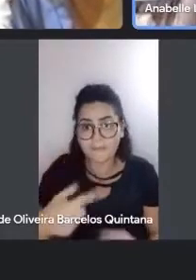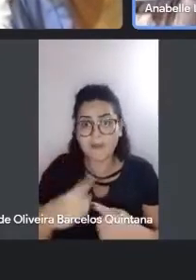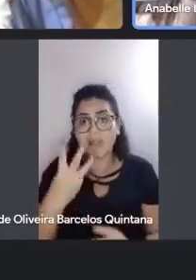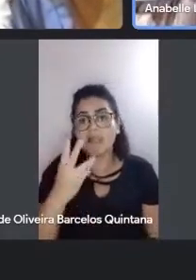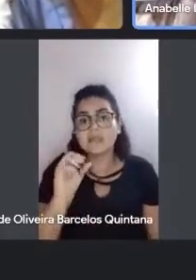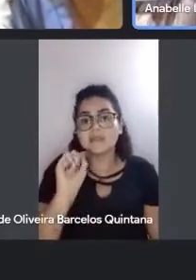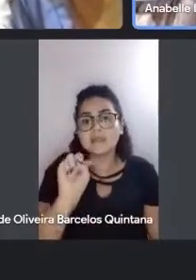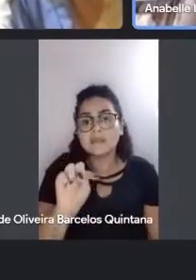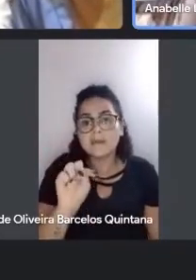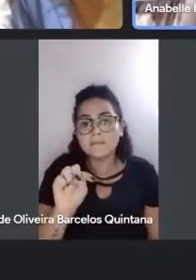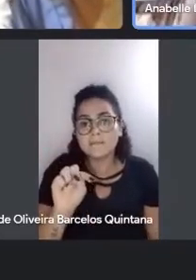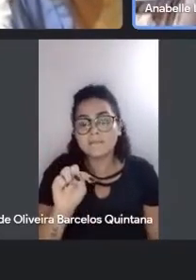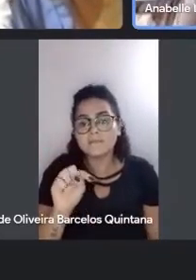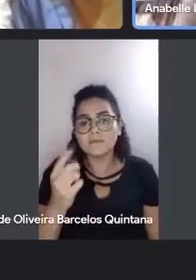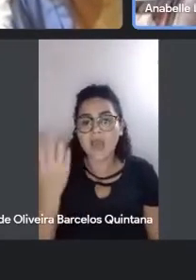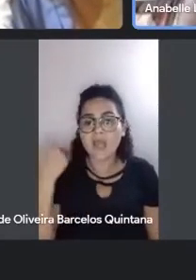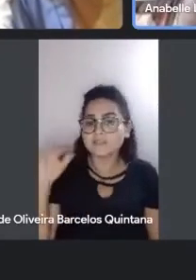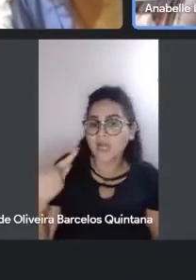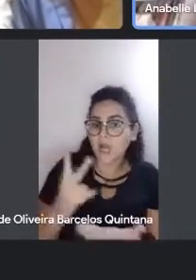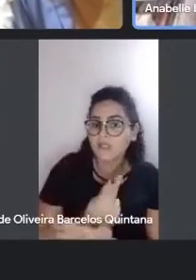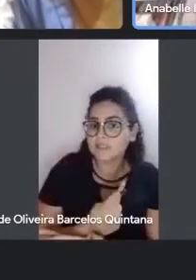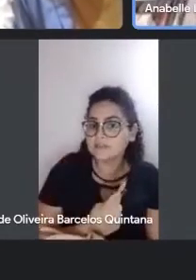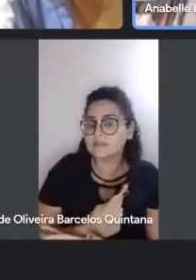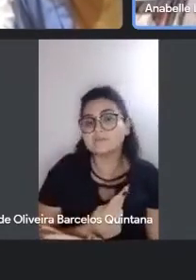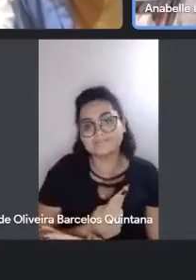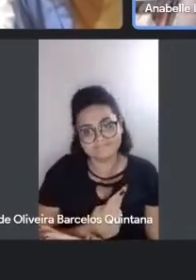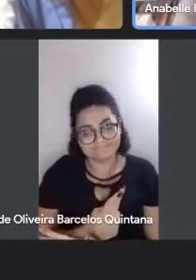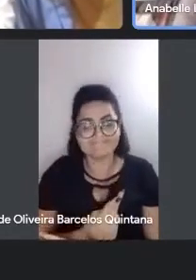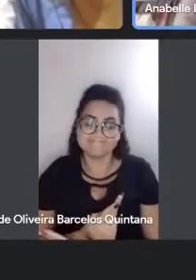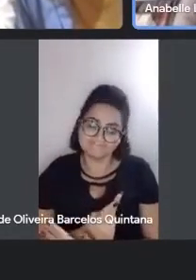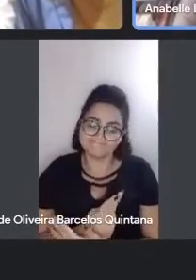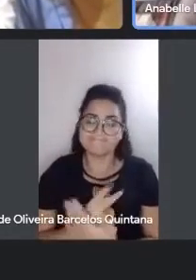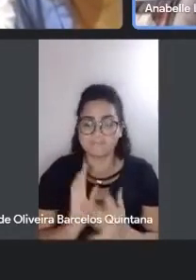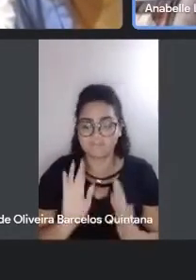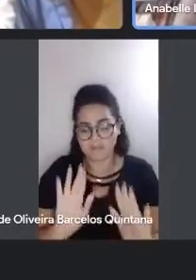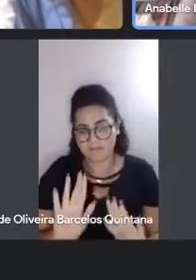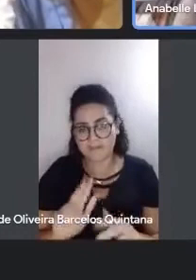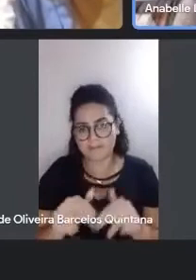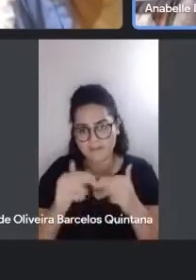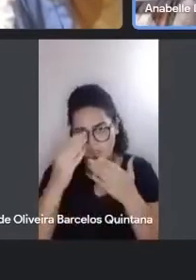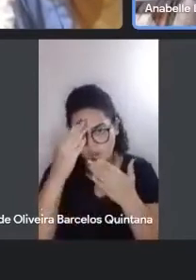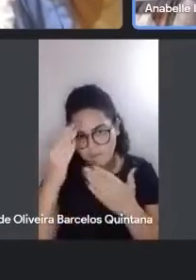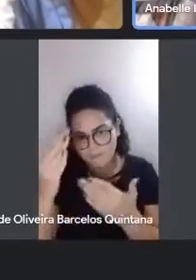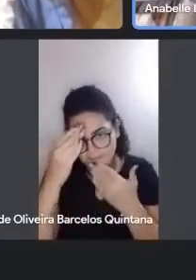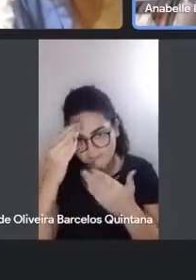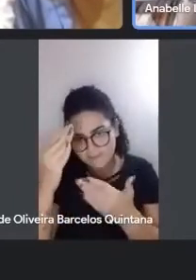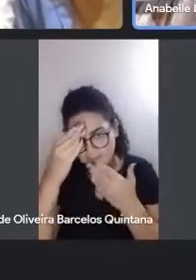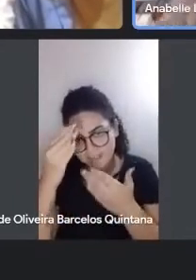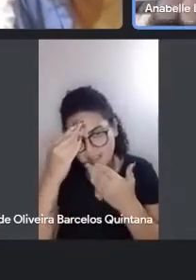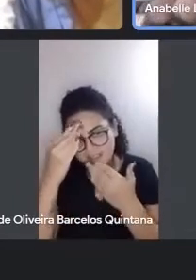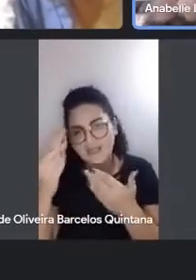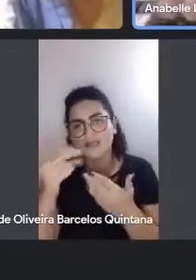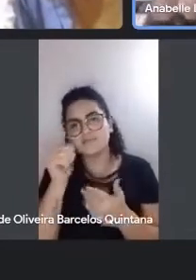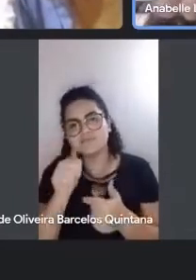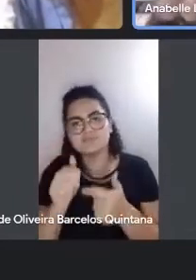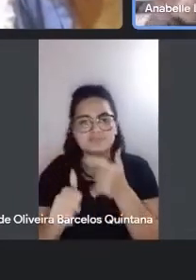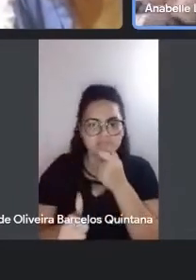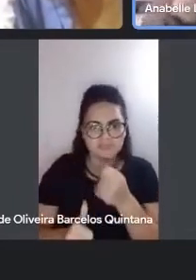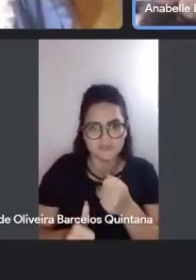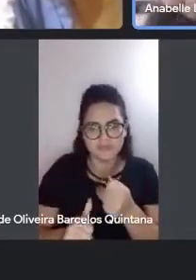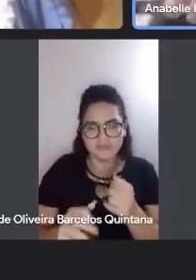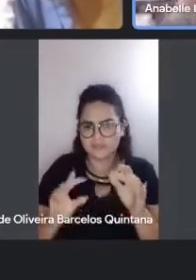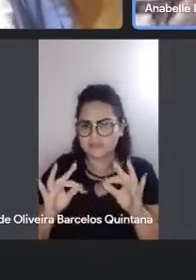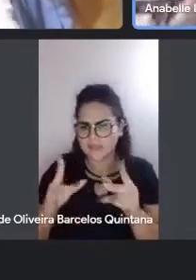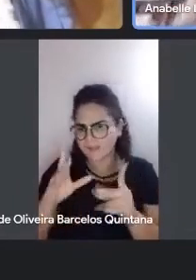naquele evento? É complicado. Mas, enfim, obrigada pelas intervenções, meninas e meninos. Tem mais gente